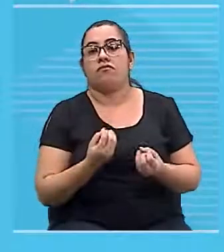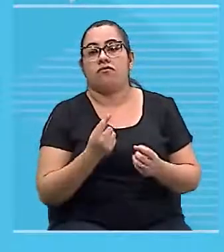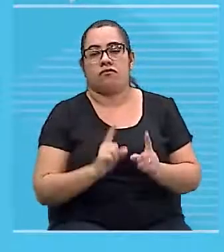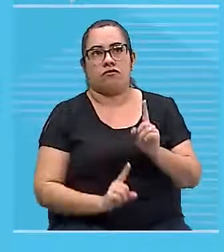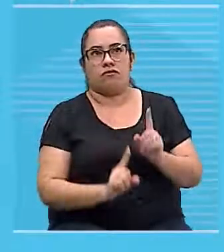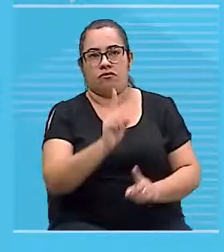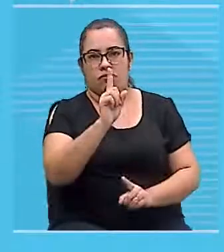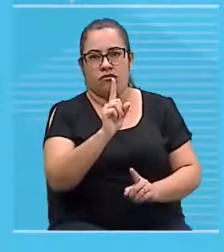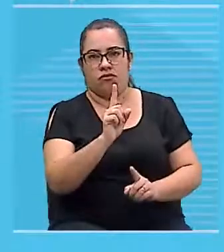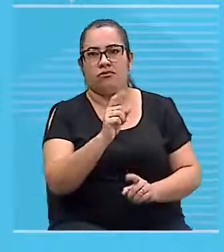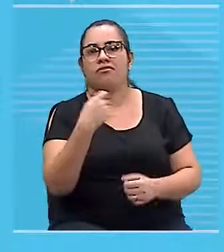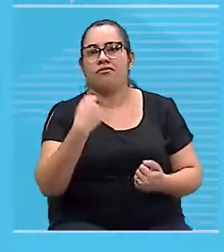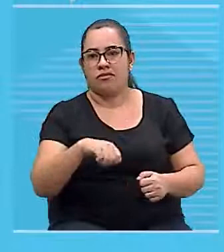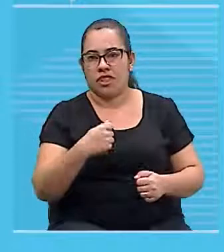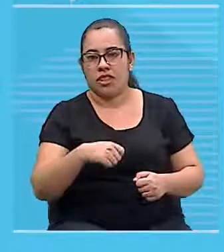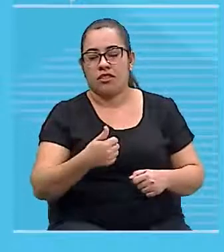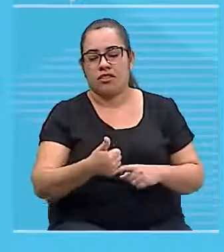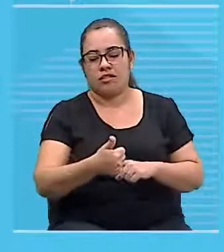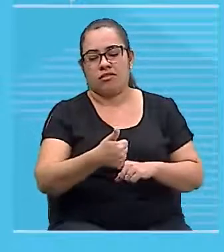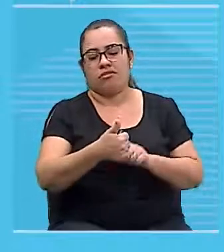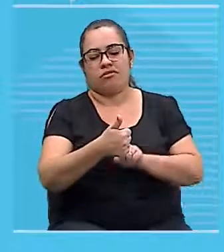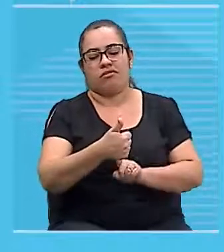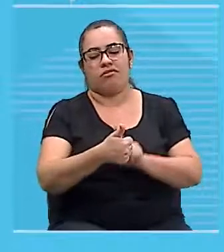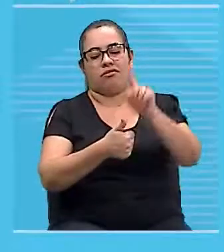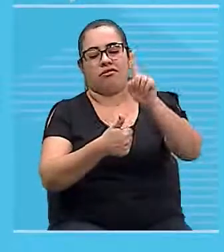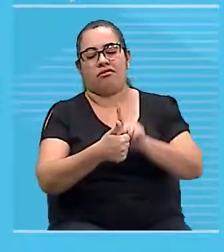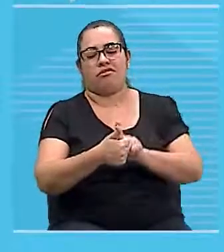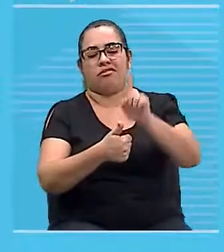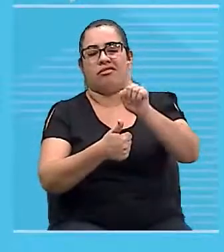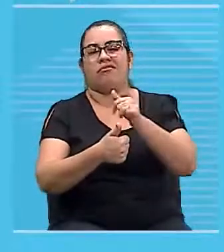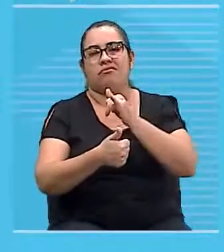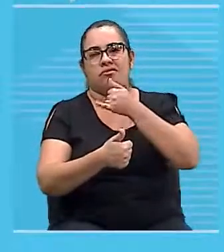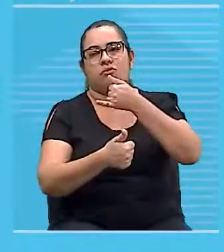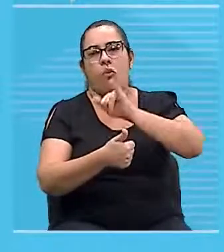Então, meu polegar ele vai estar orientado para cima.